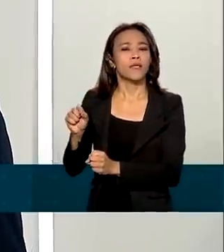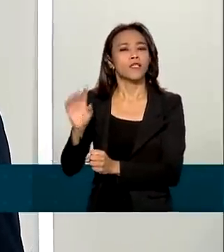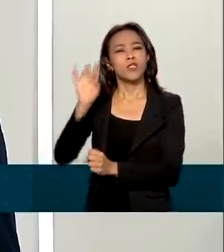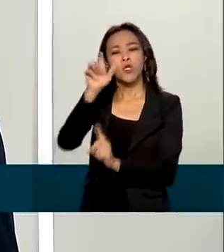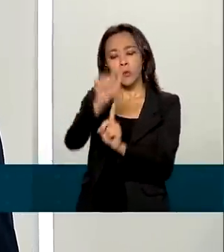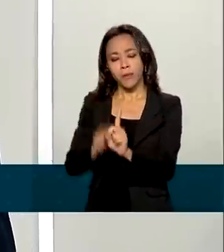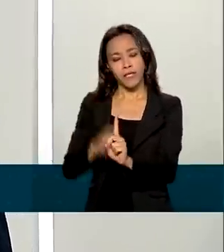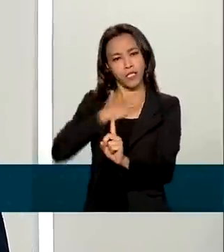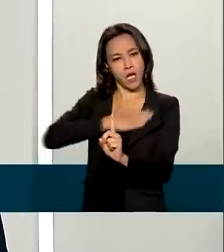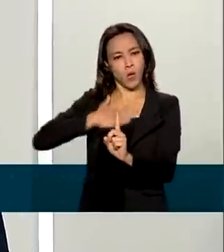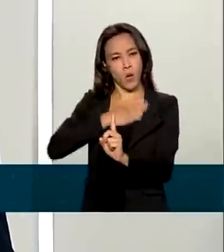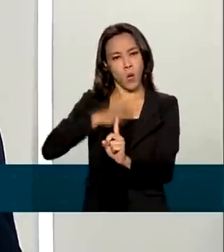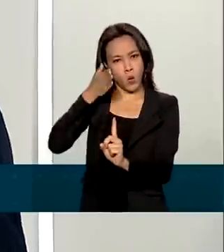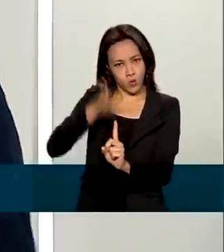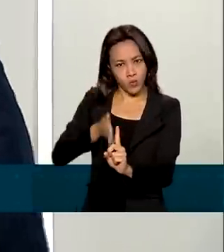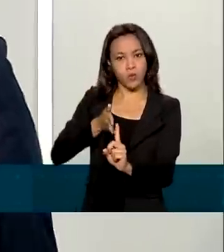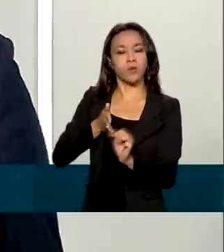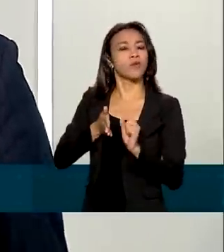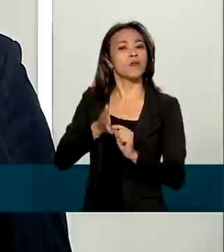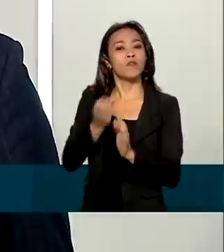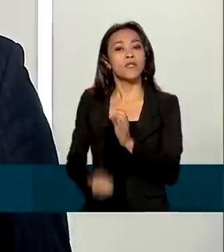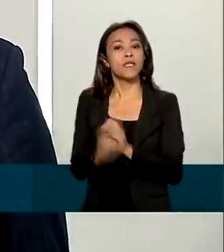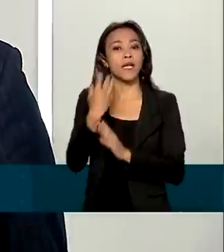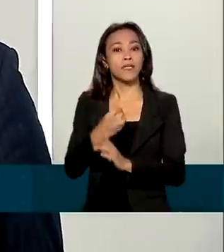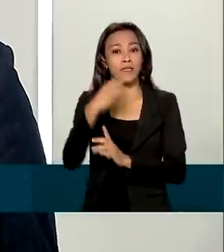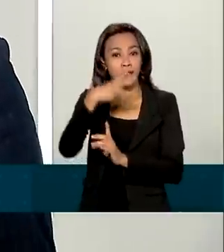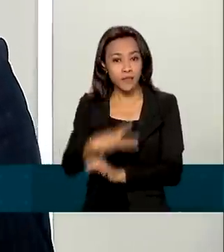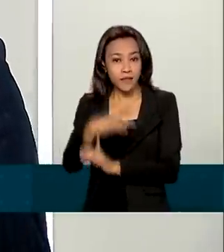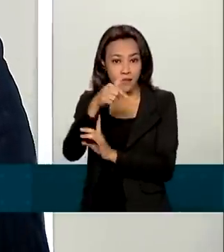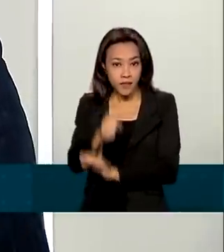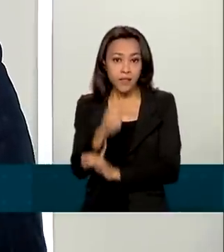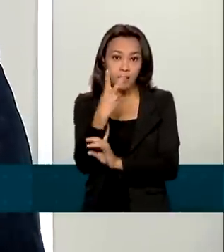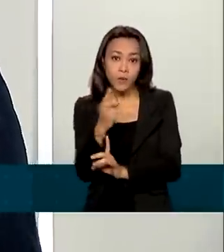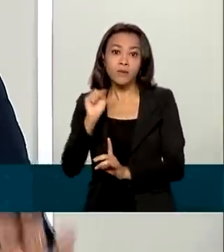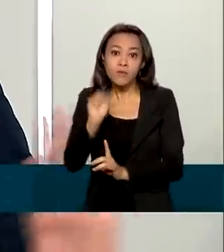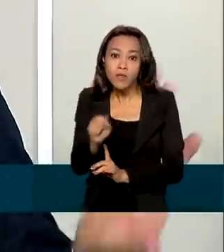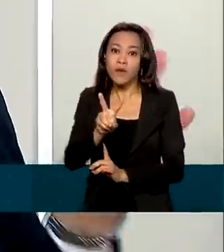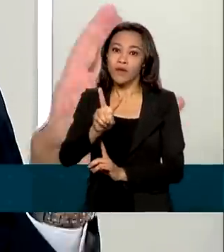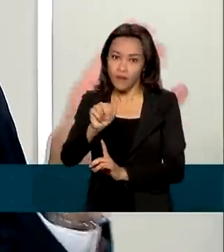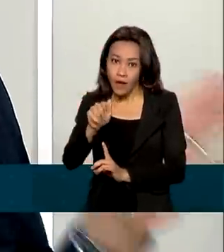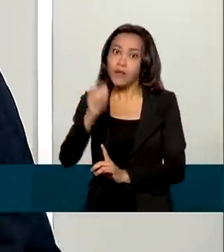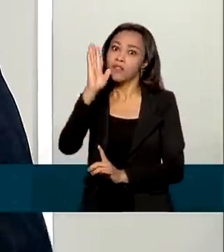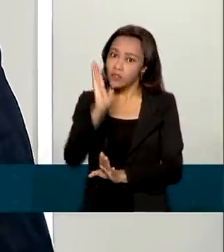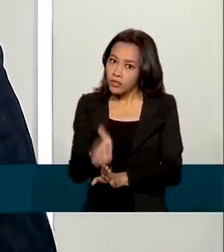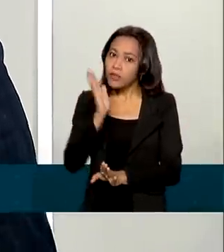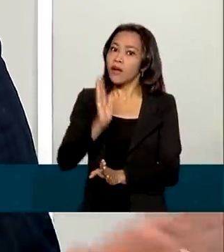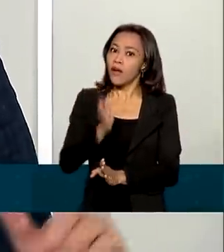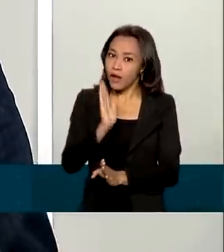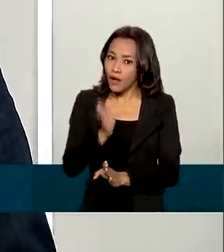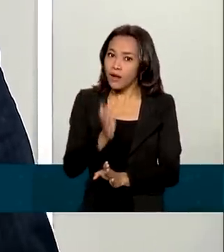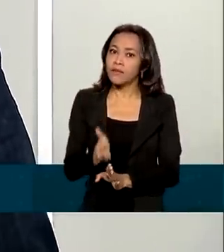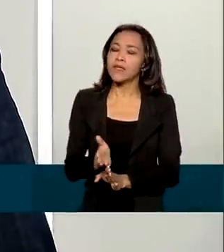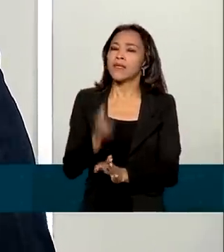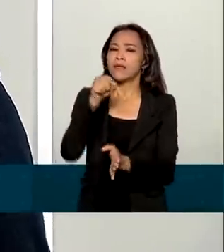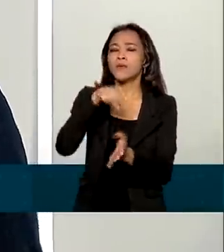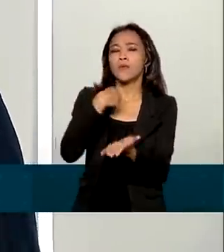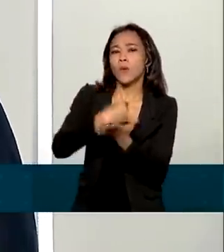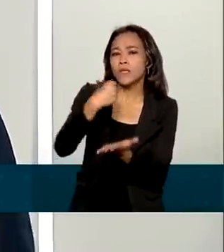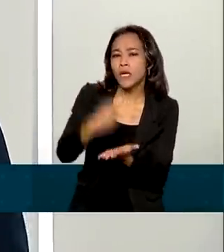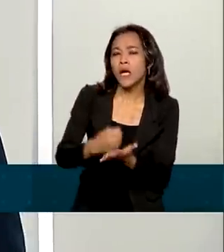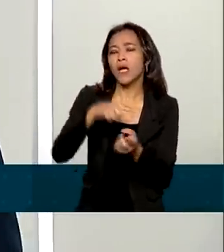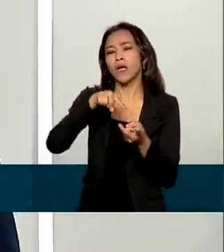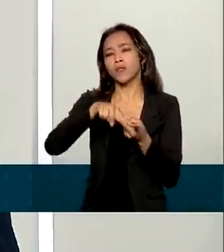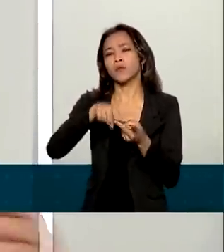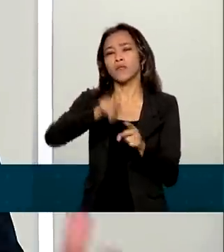em agosto foram criadas 372 mil novas vagas, já descontadas as admissões das demissões.